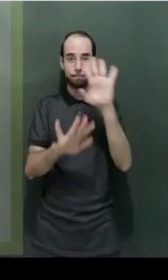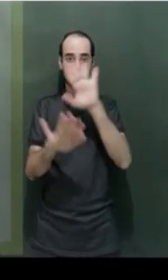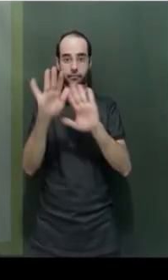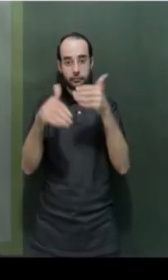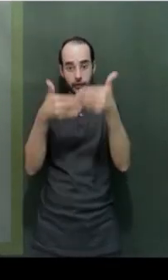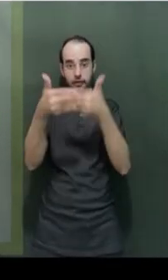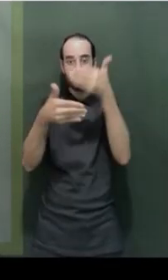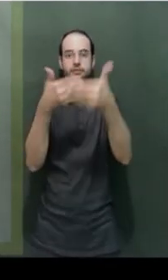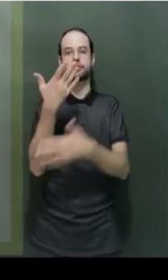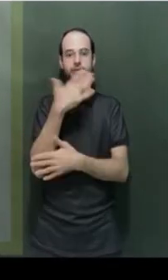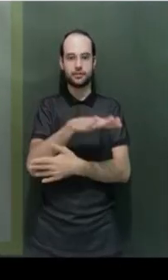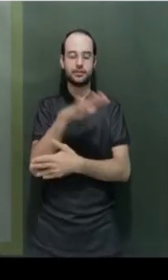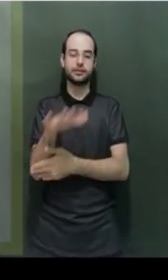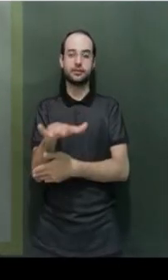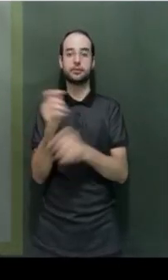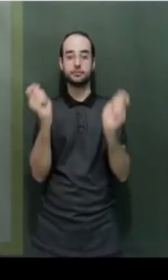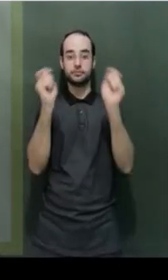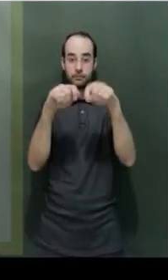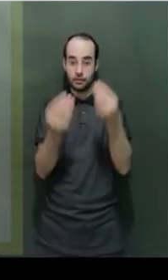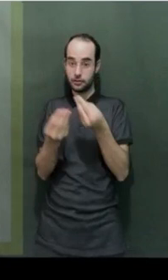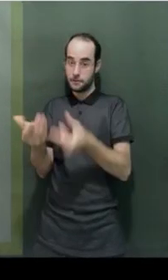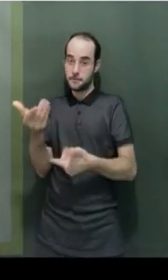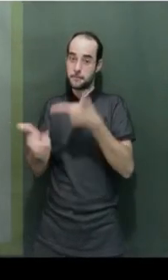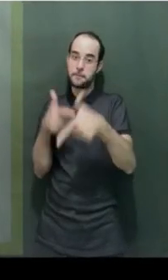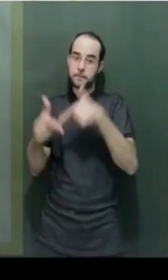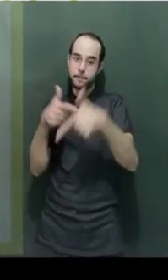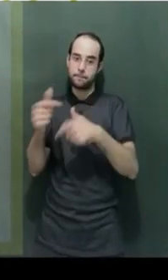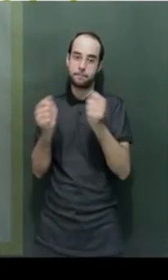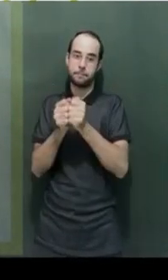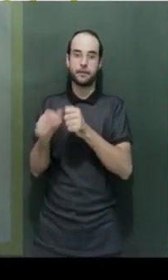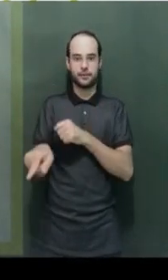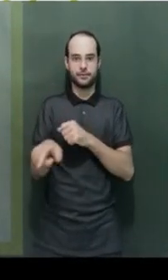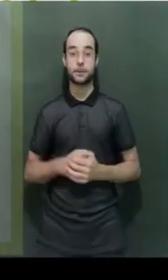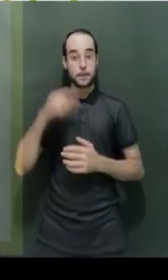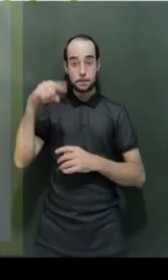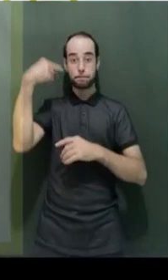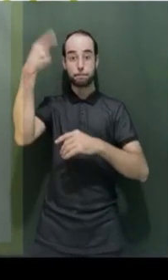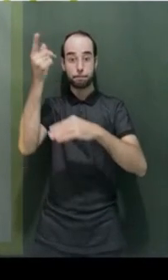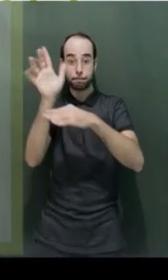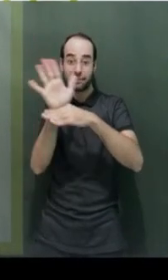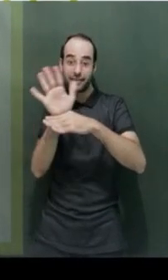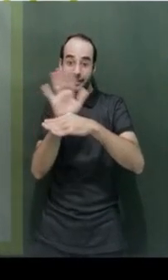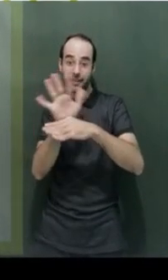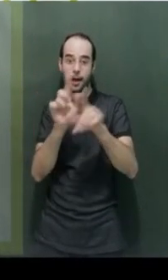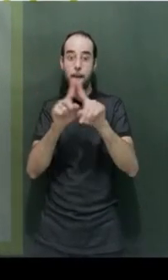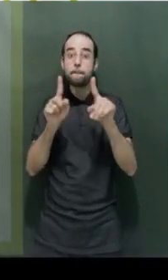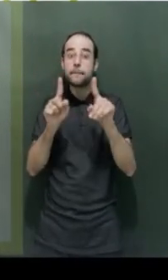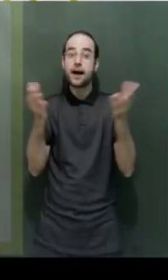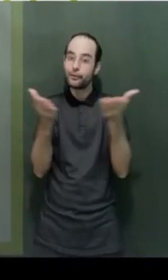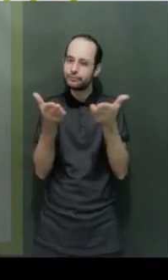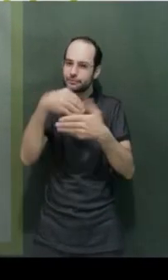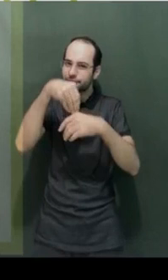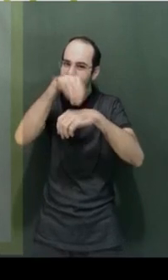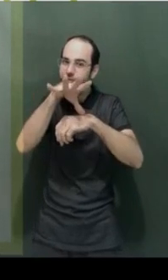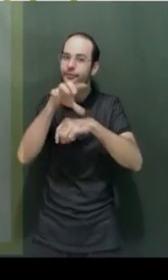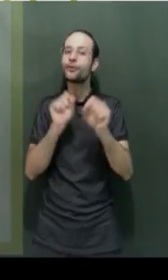possibilidade que você tem de oferecer isso com ela. Para um próximo vídeo, mas eu já vou dar